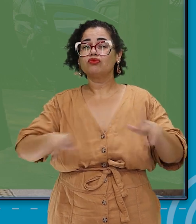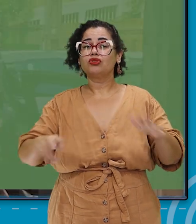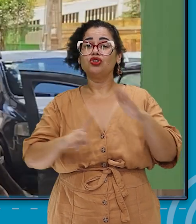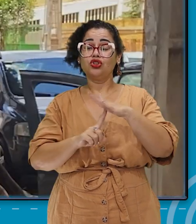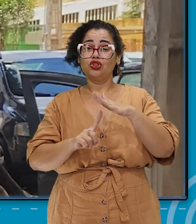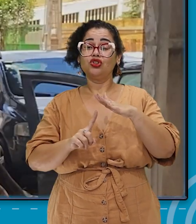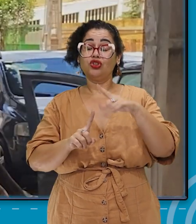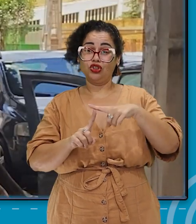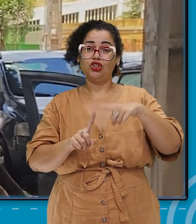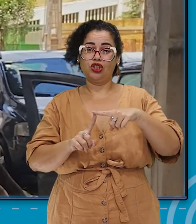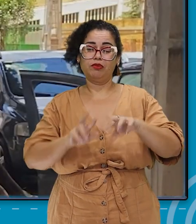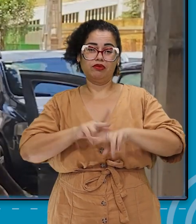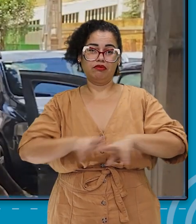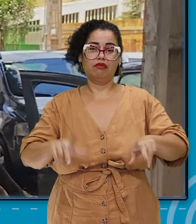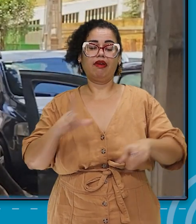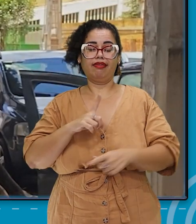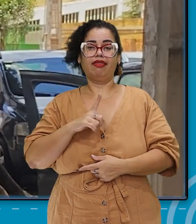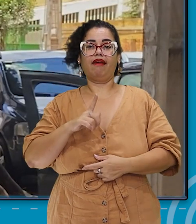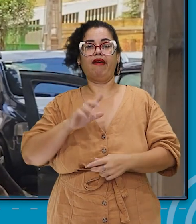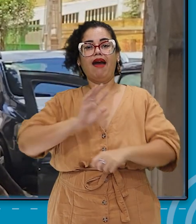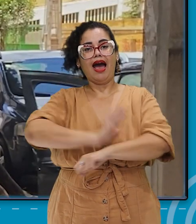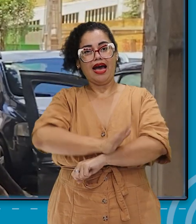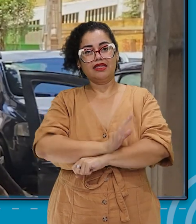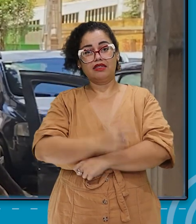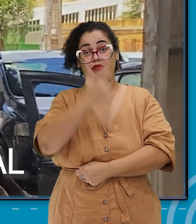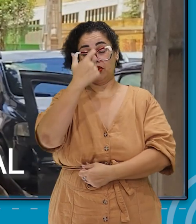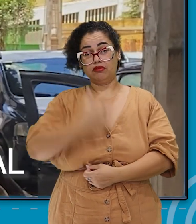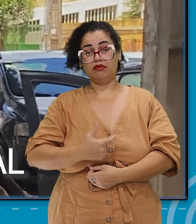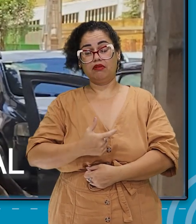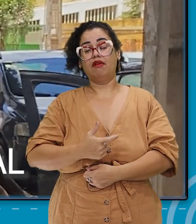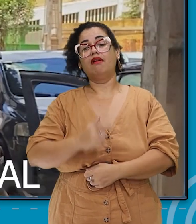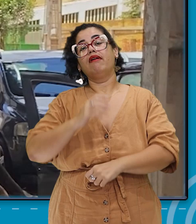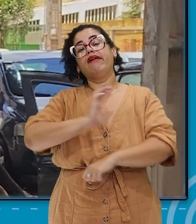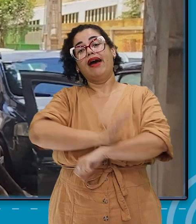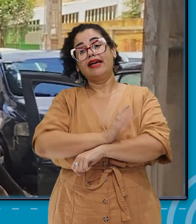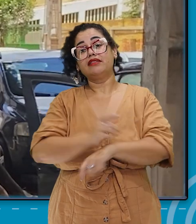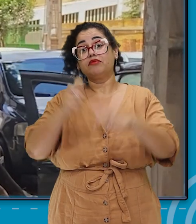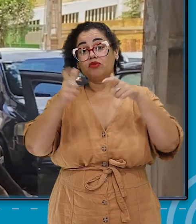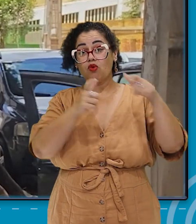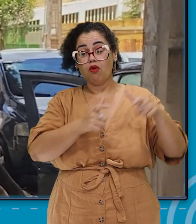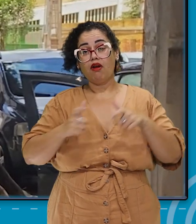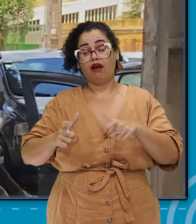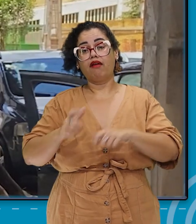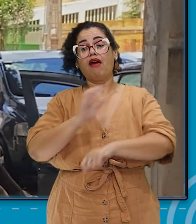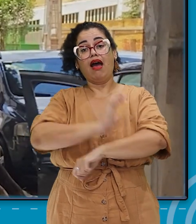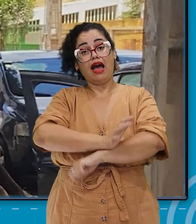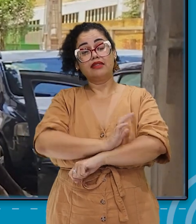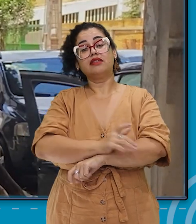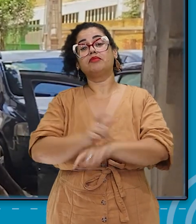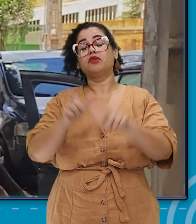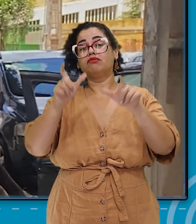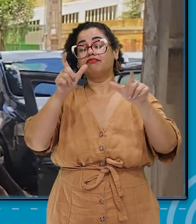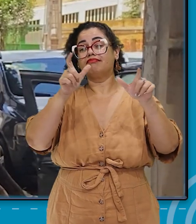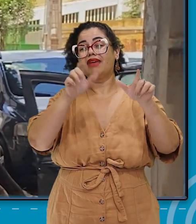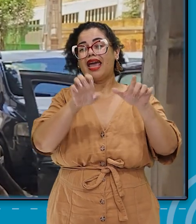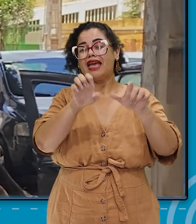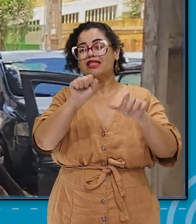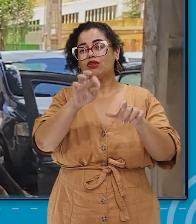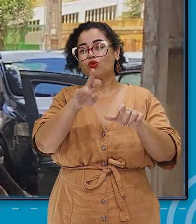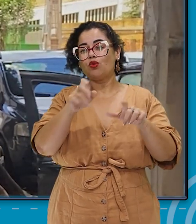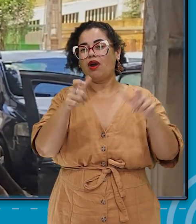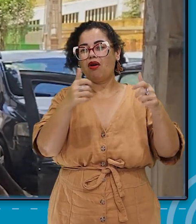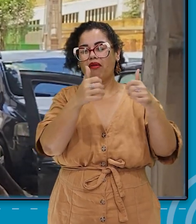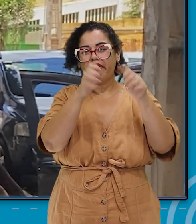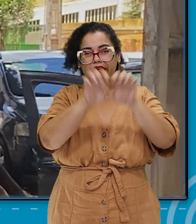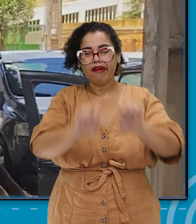dimensões. Ele fala que existe o racismo individual, o racismo institucional e o racismo estrutural. Então, no racismo